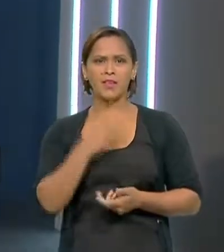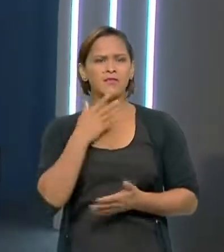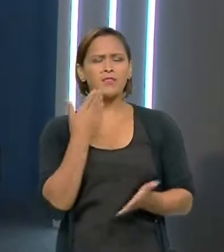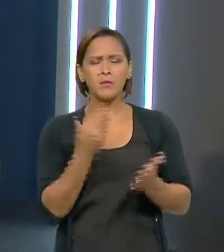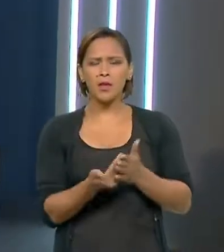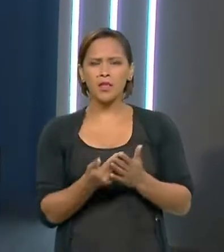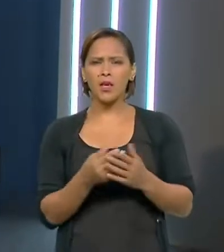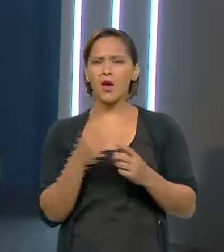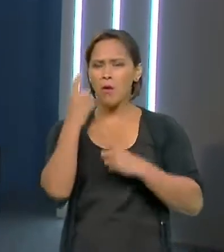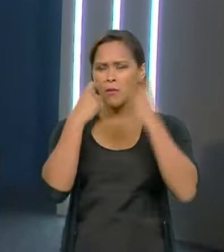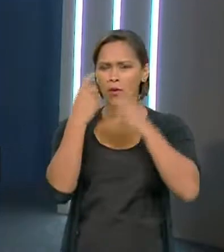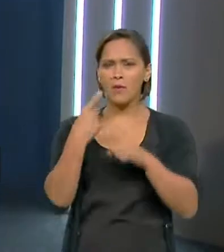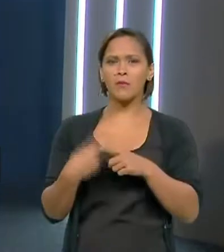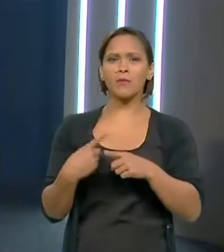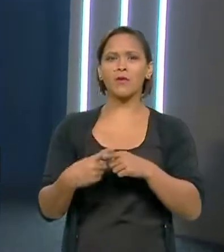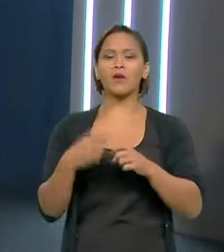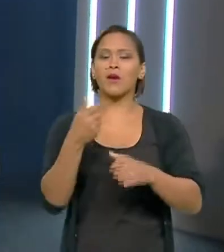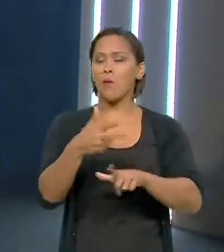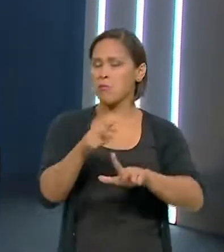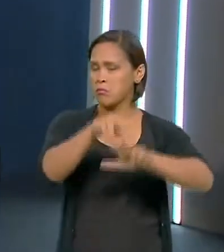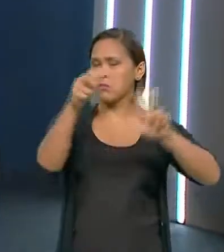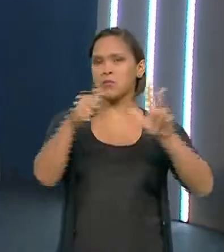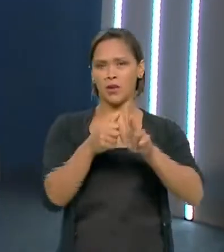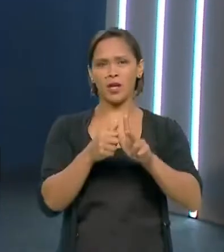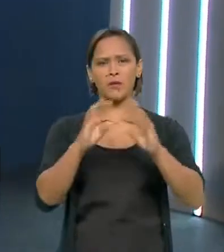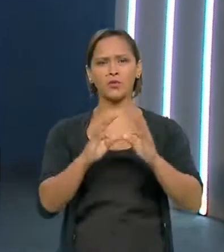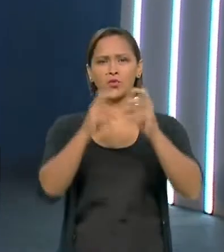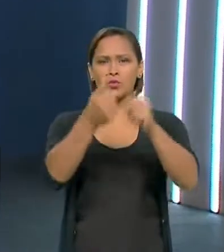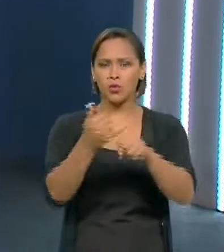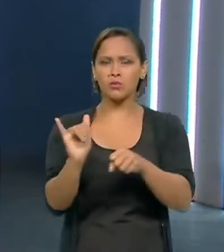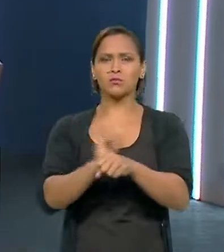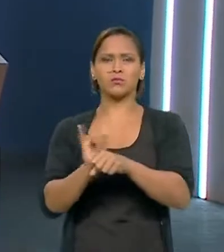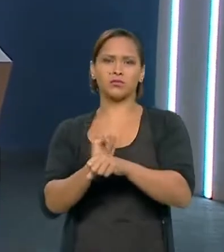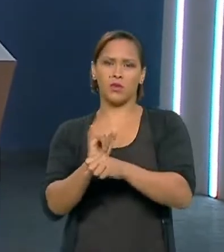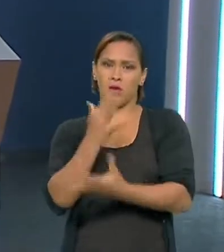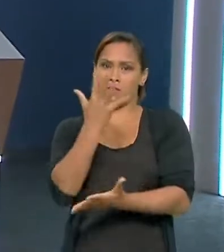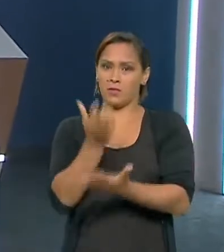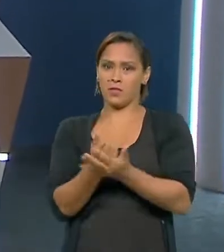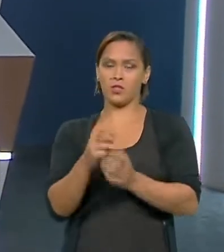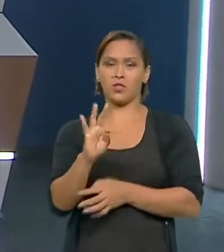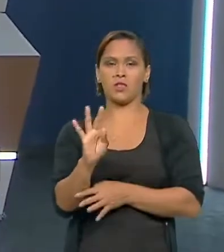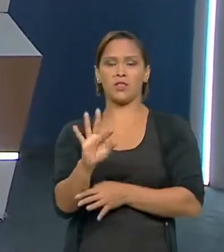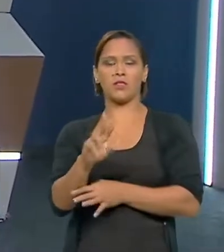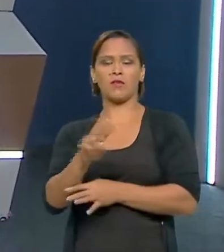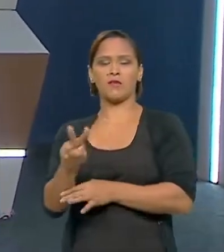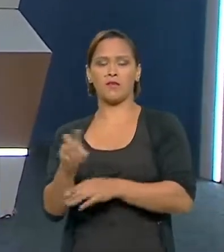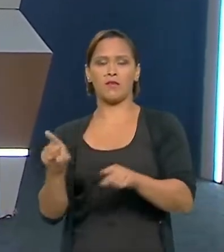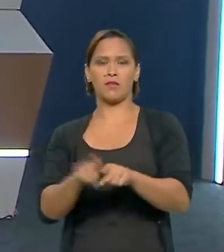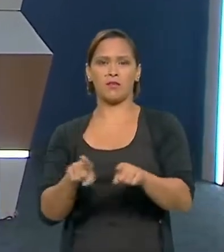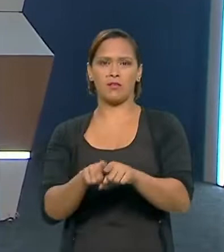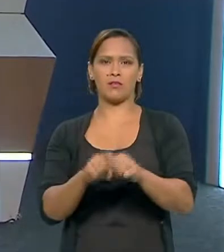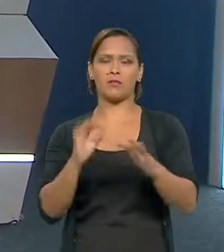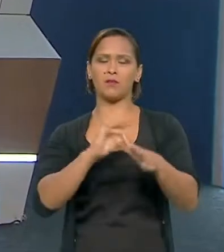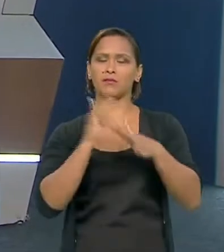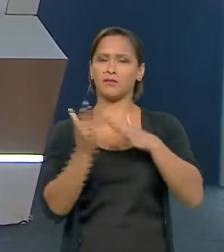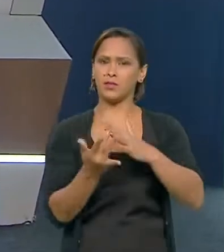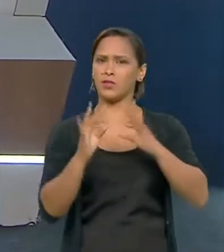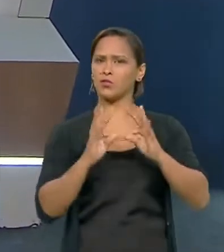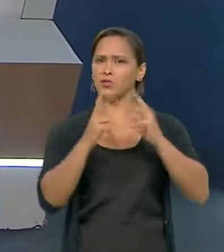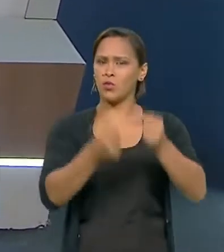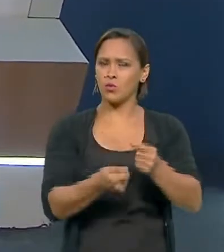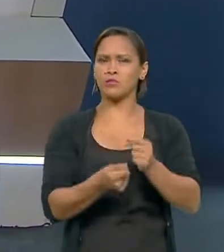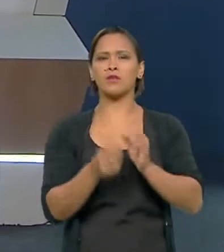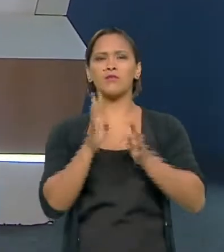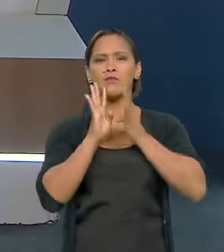perdeu, não se preocupe, porque o programa está disponível na íntegra no aplicativo TV Brasil Play e também nas nossas redes sociais, como